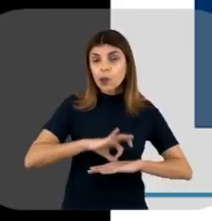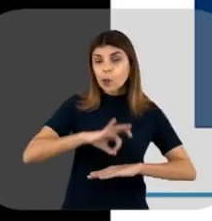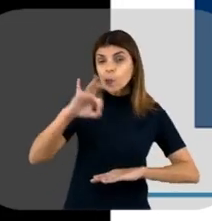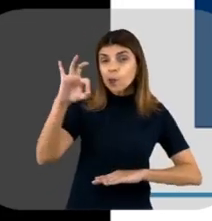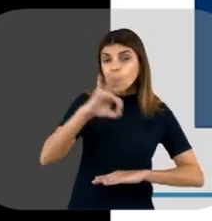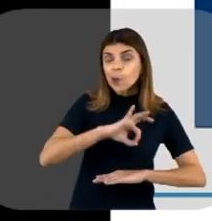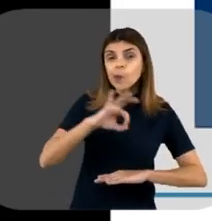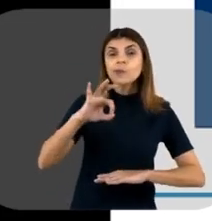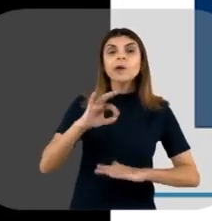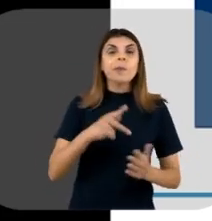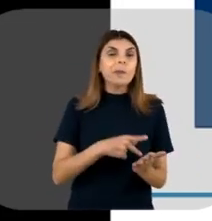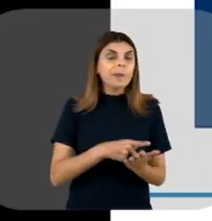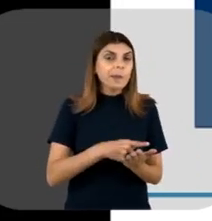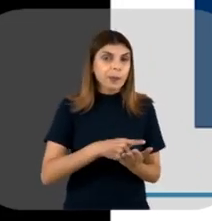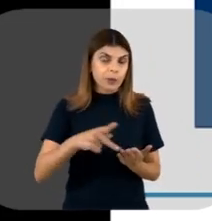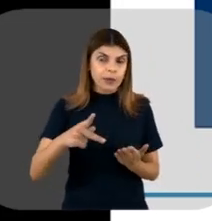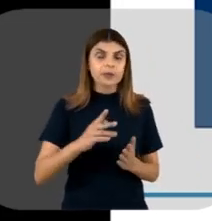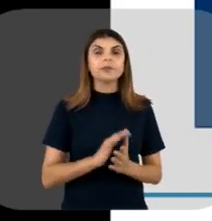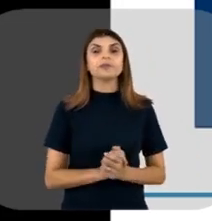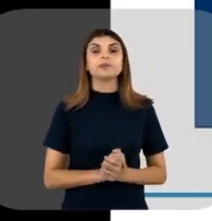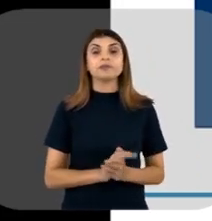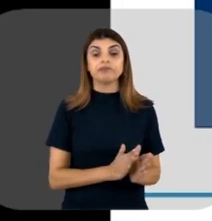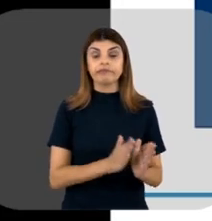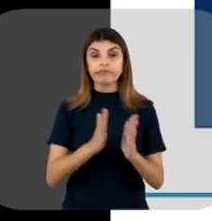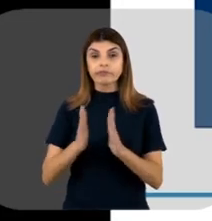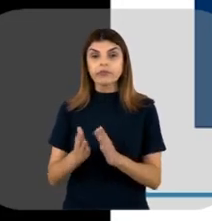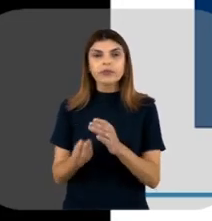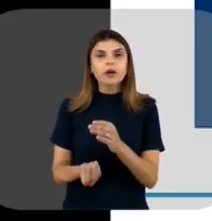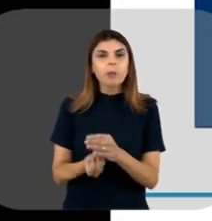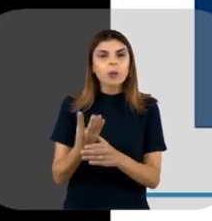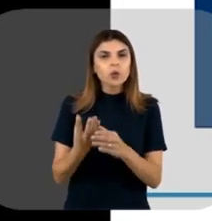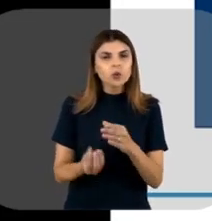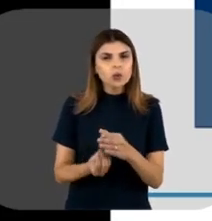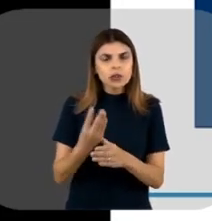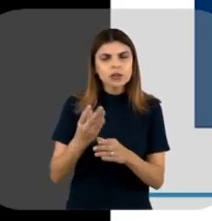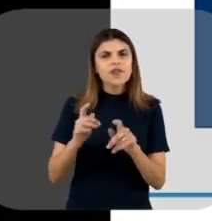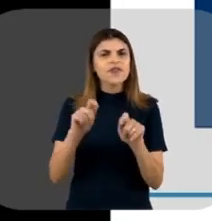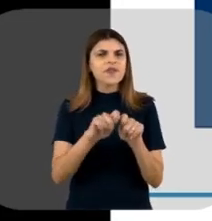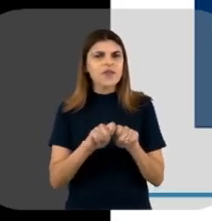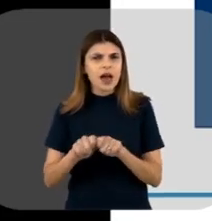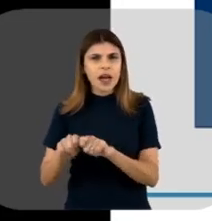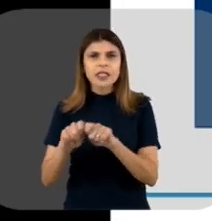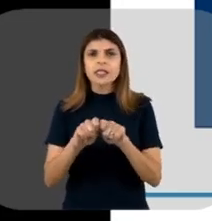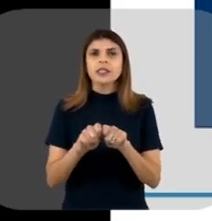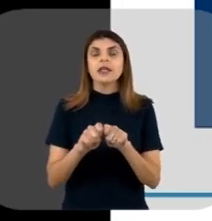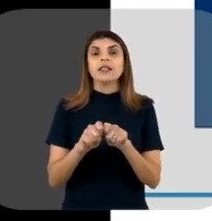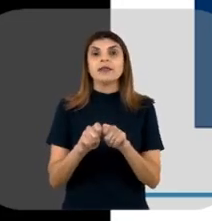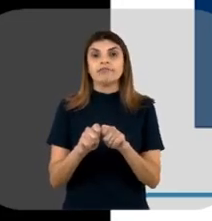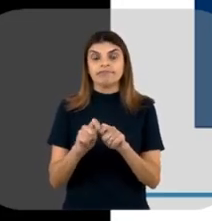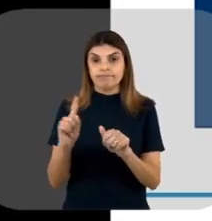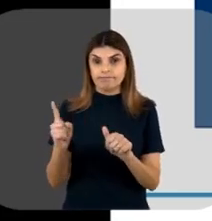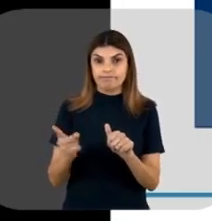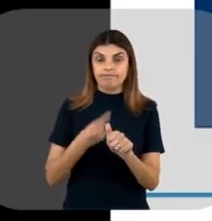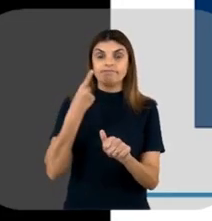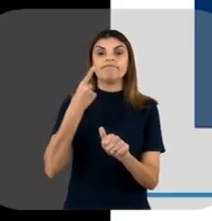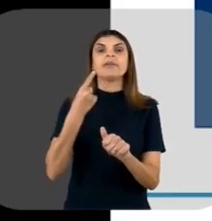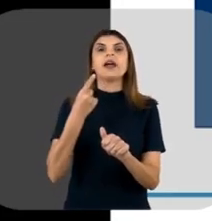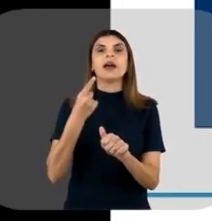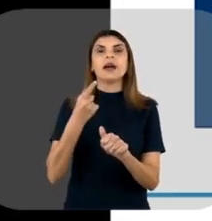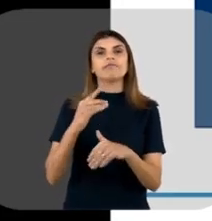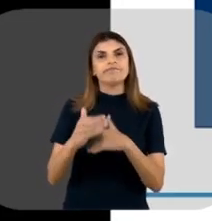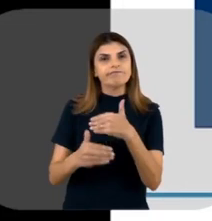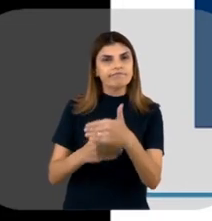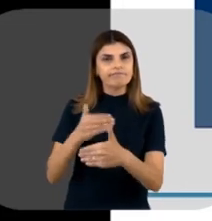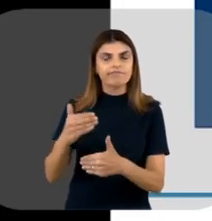grau de pureza aceitável. Depois, essa produção em bancada, ela passa por uma escala piloto. Depois,